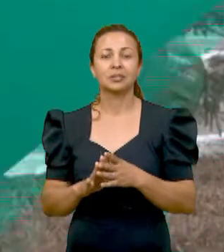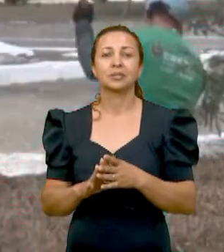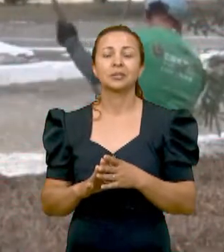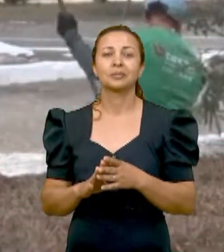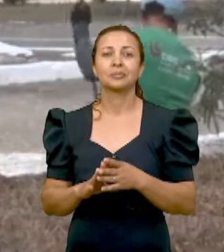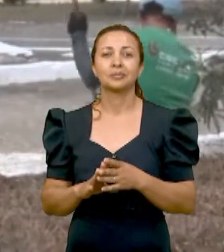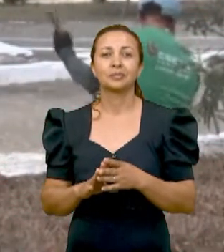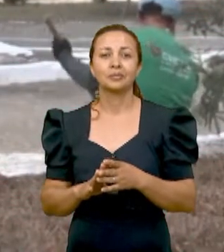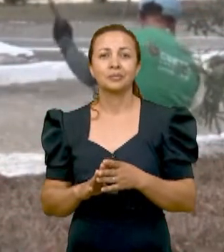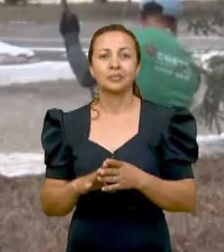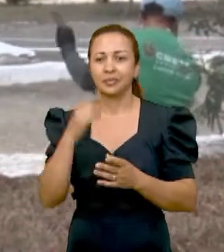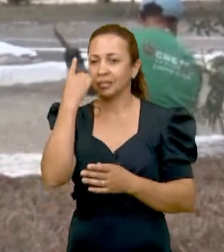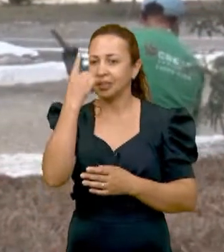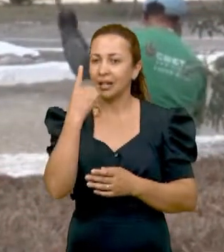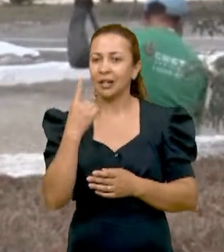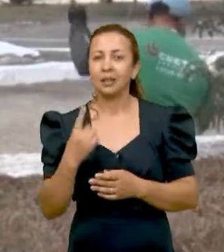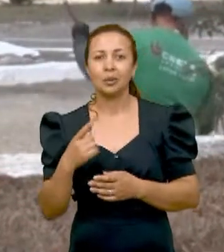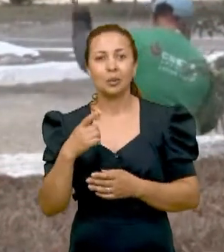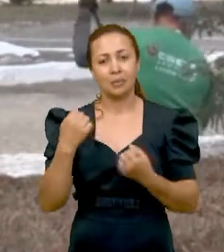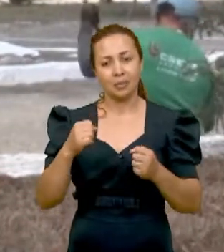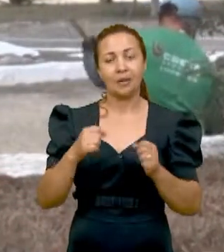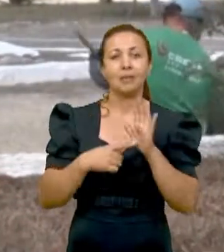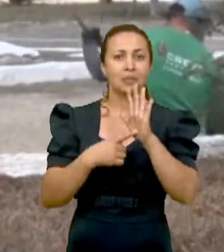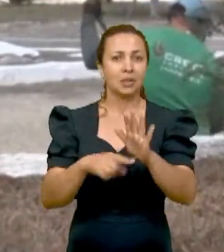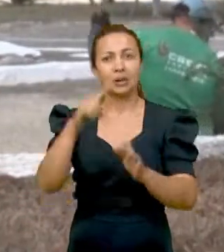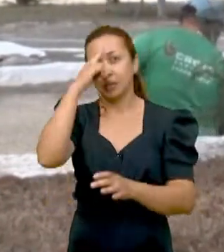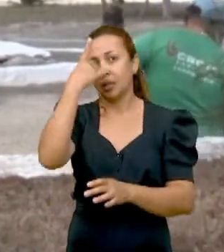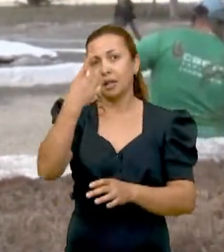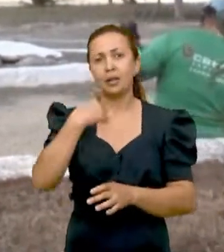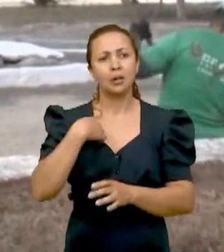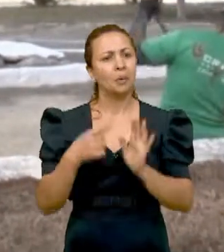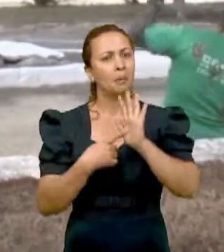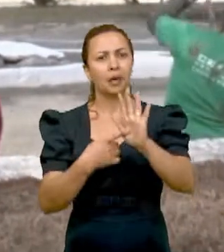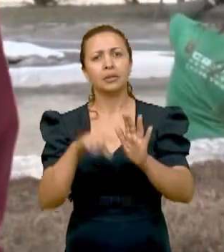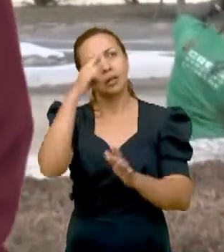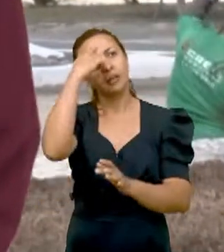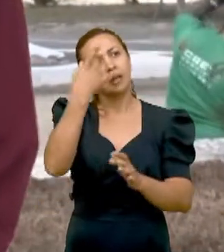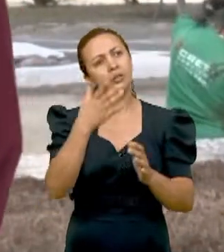Em um estudo de especialização, um curso de especialização,